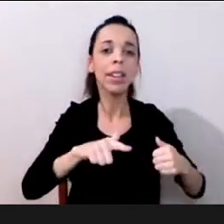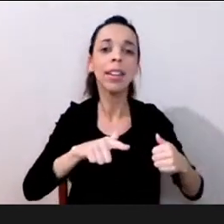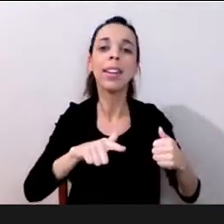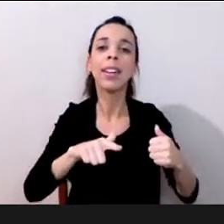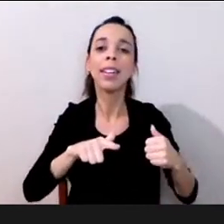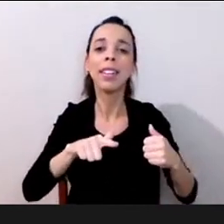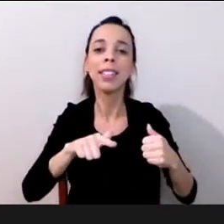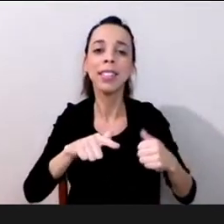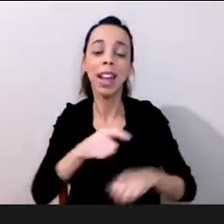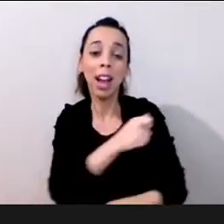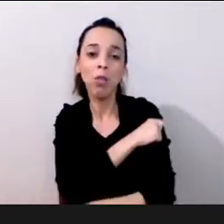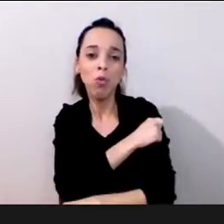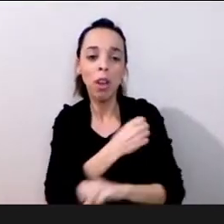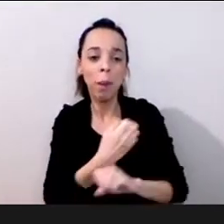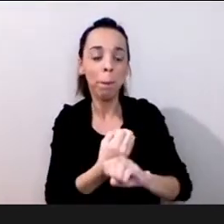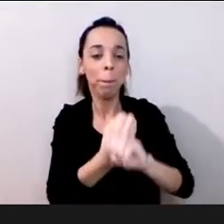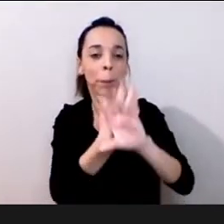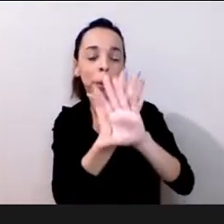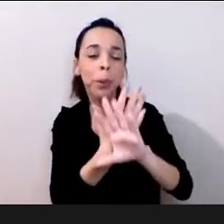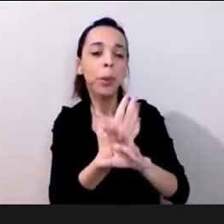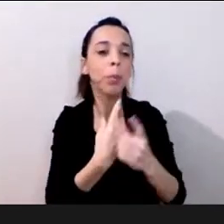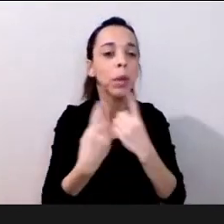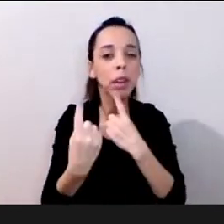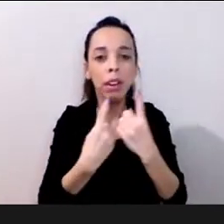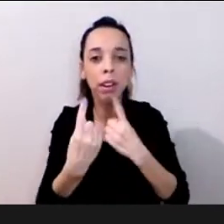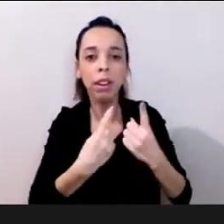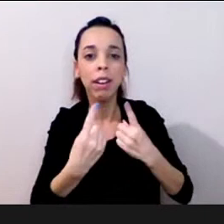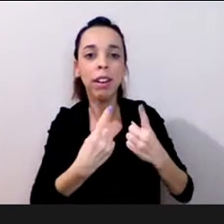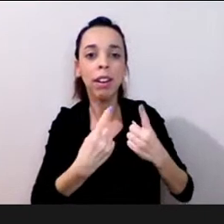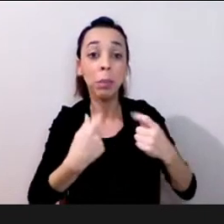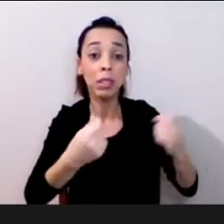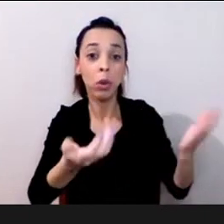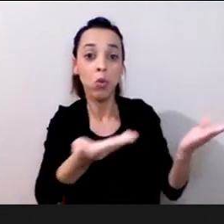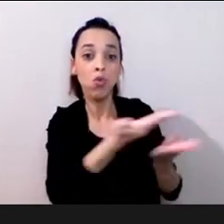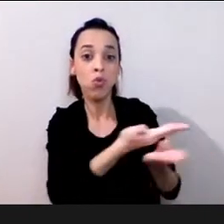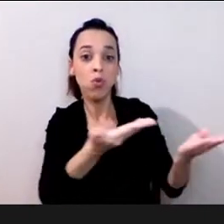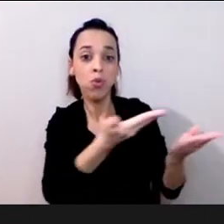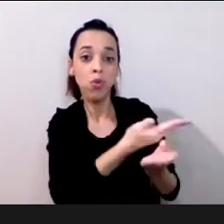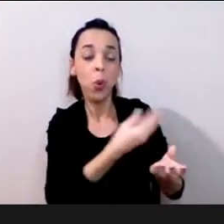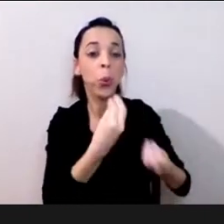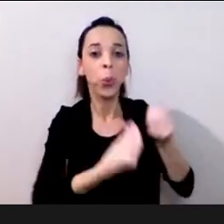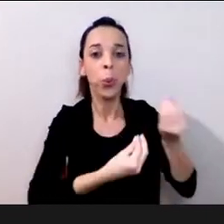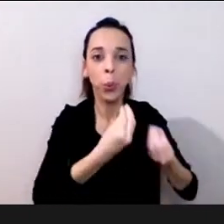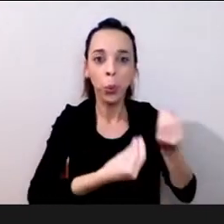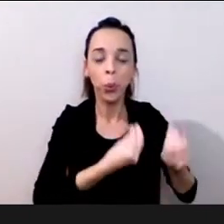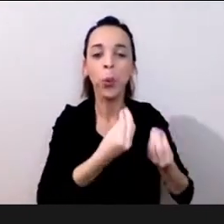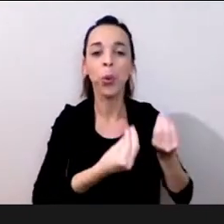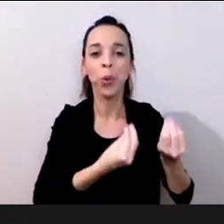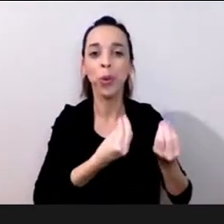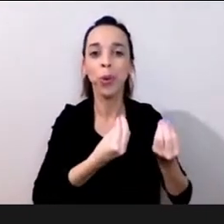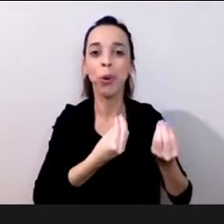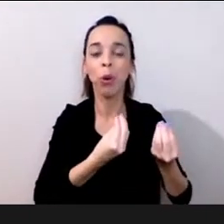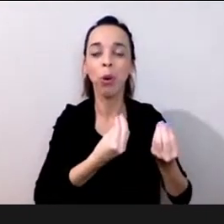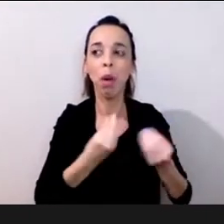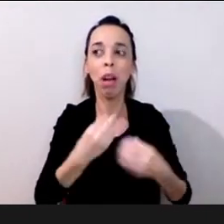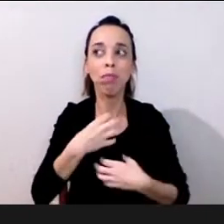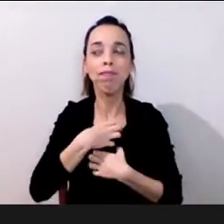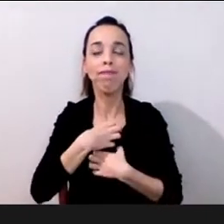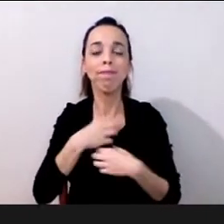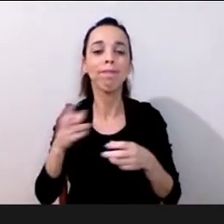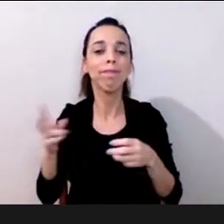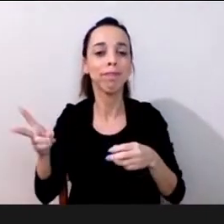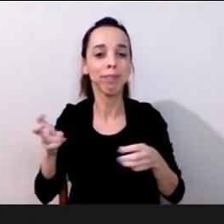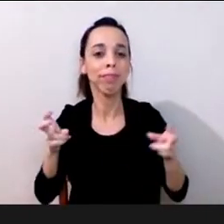misto garantir a interação entre eles né que se não também cria-se um abismo e aí eu vou só para fechar minha fala em relação a isso com a